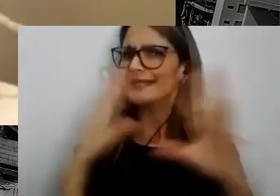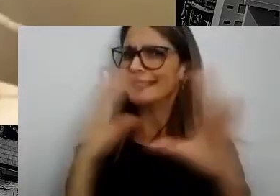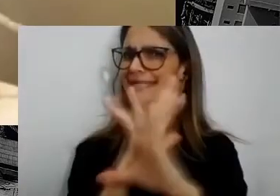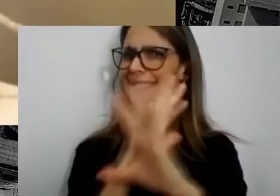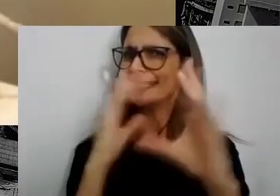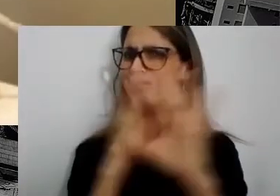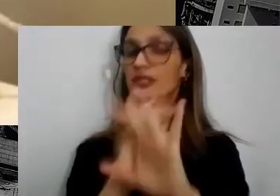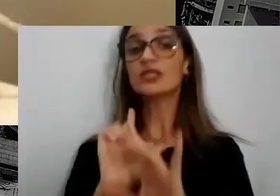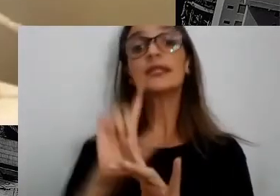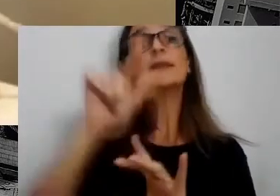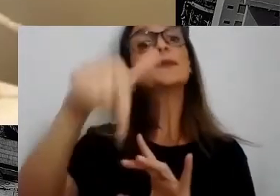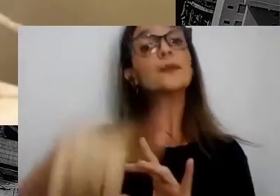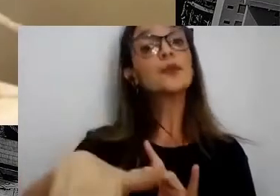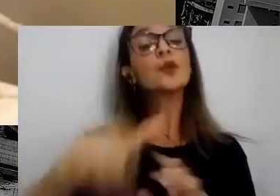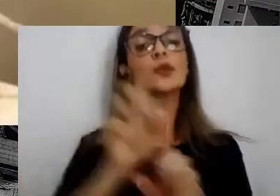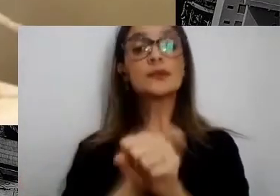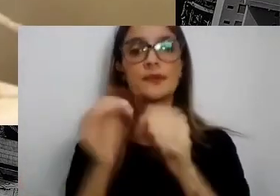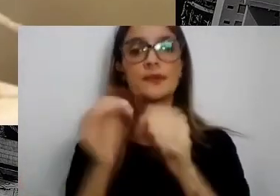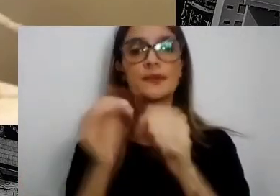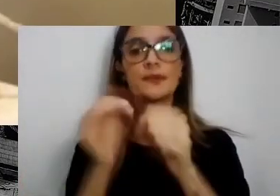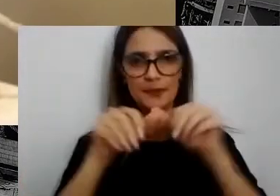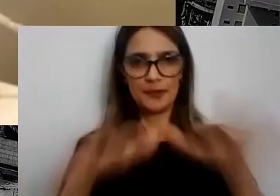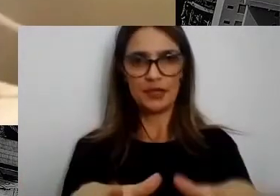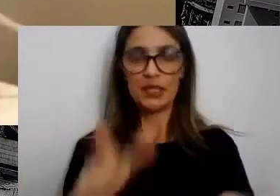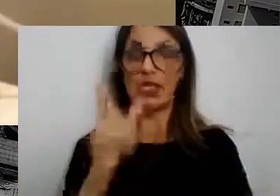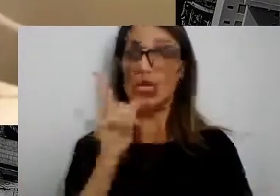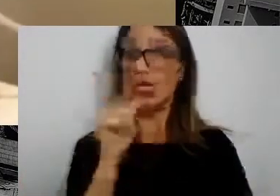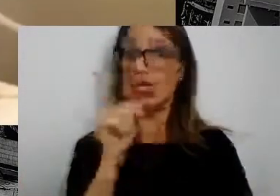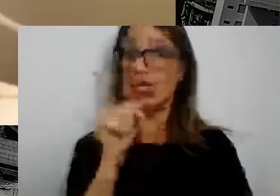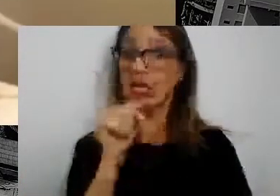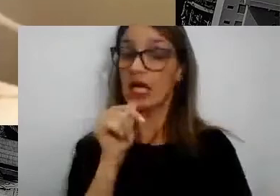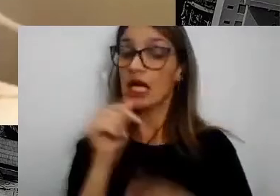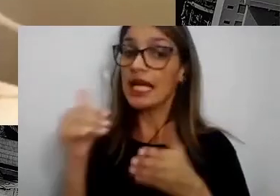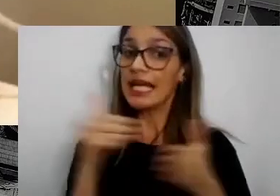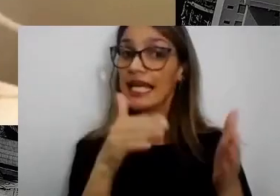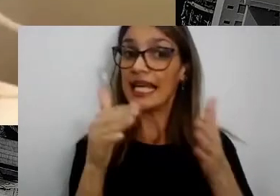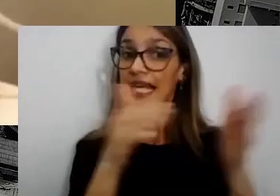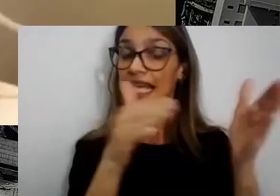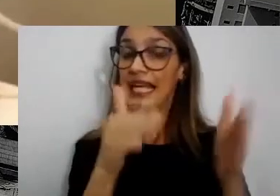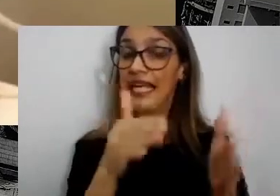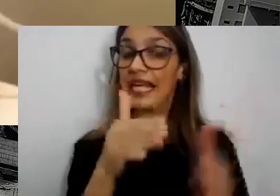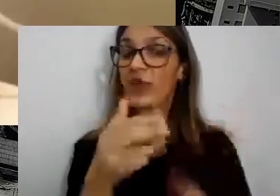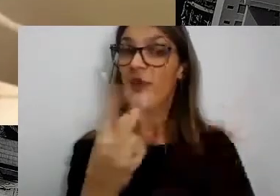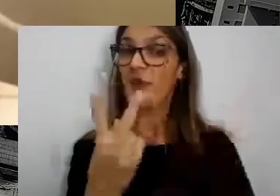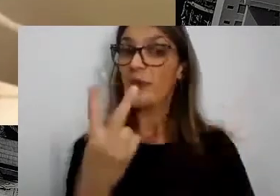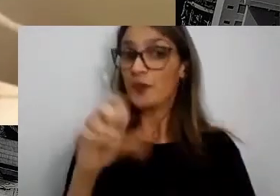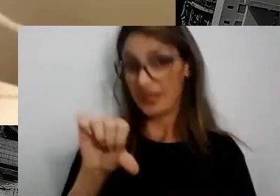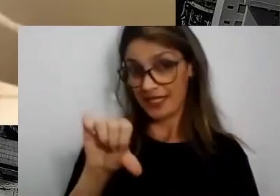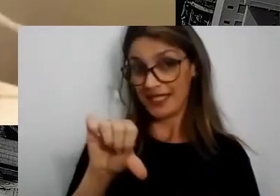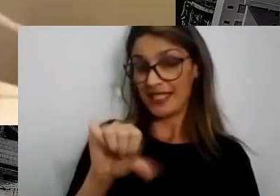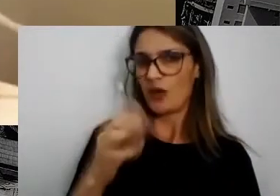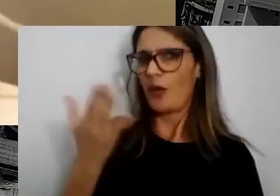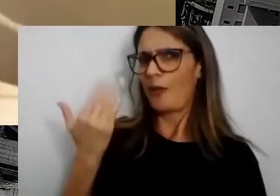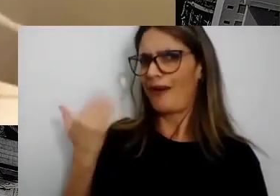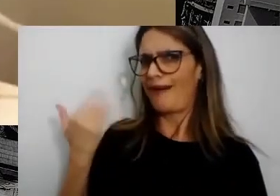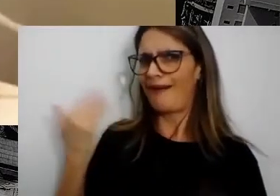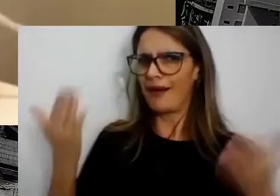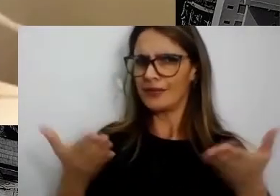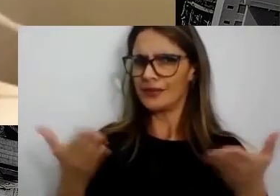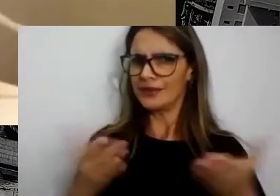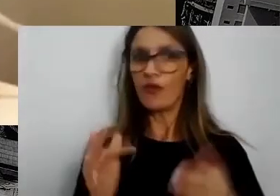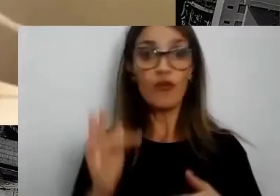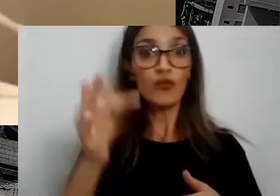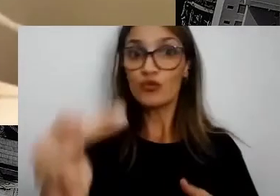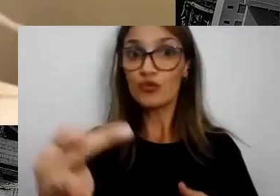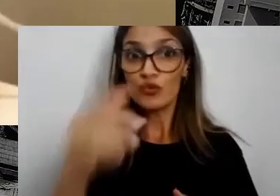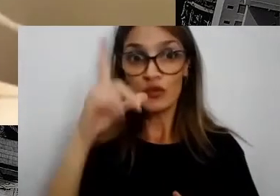traçando modelos mais sustentáveis, e Rio Pinheiros, passado, presente e futuro. Aliás, no Instagram da Virada